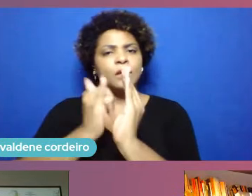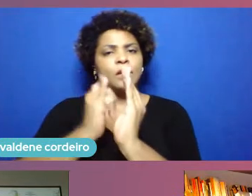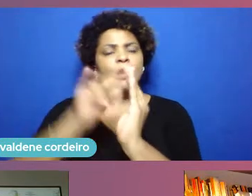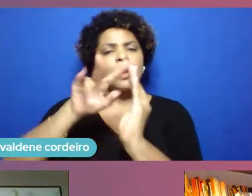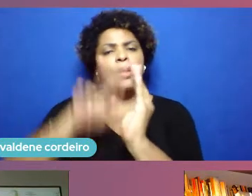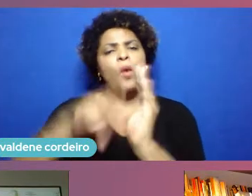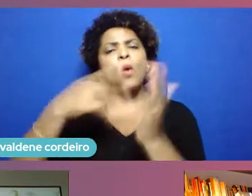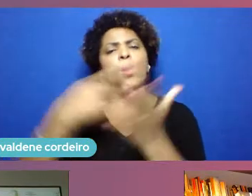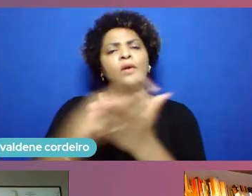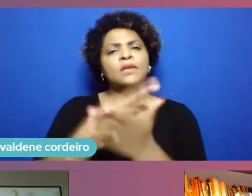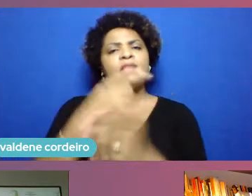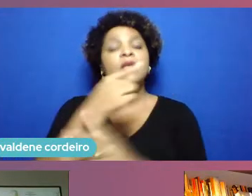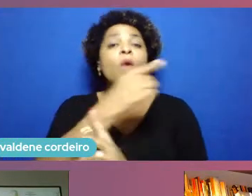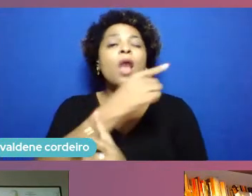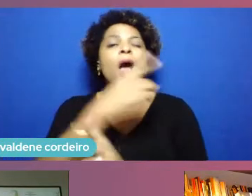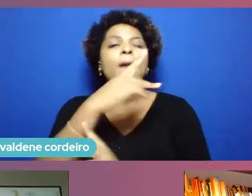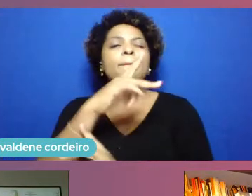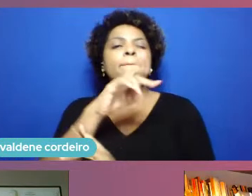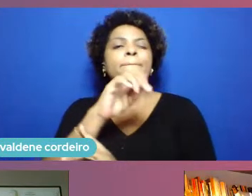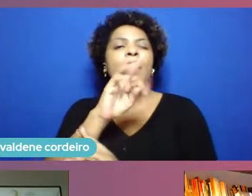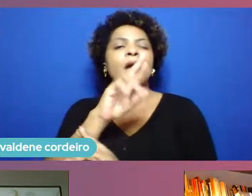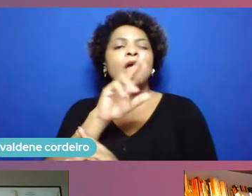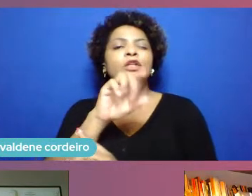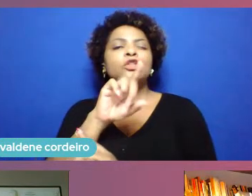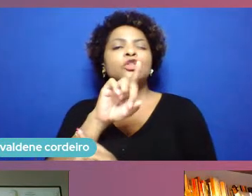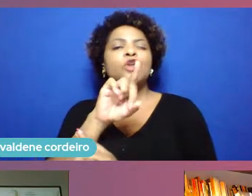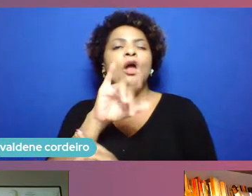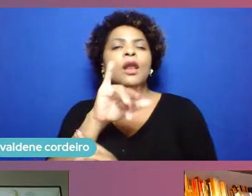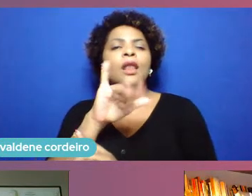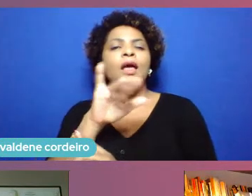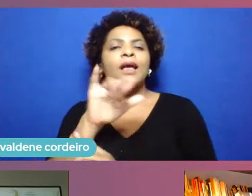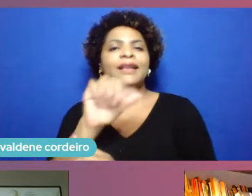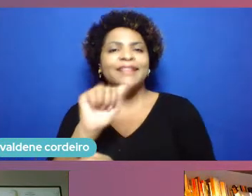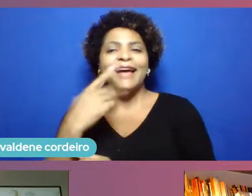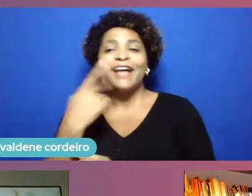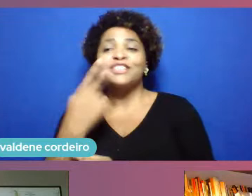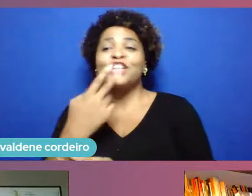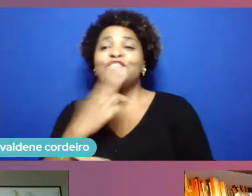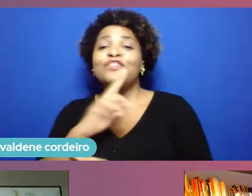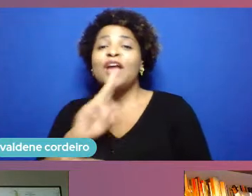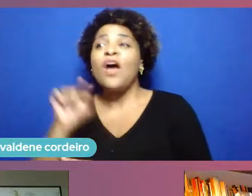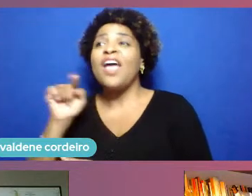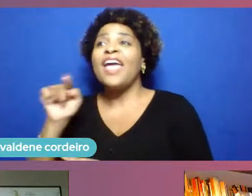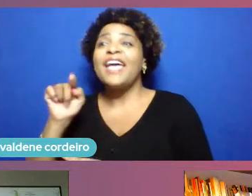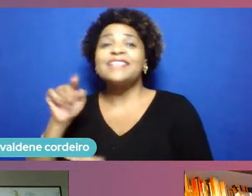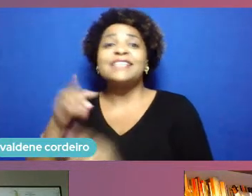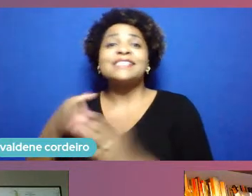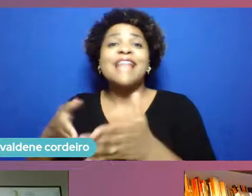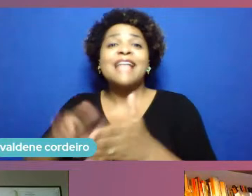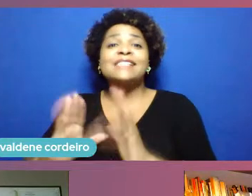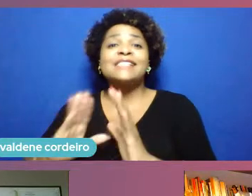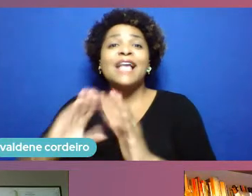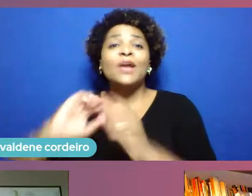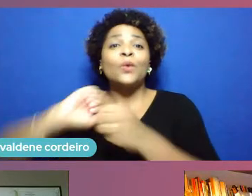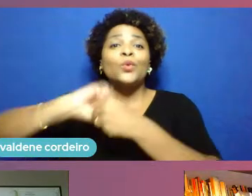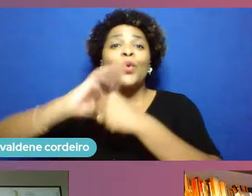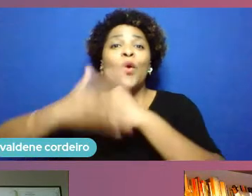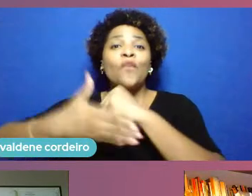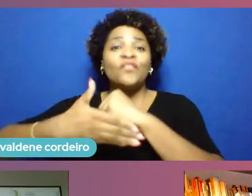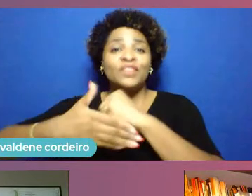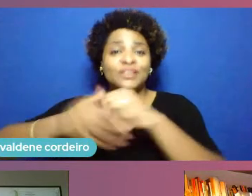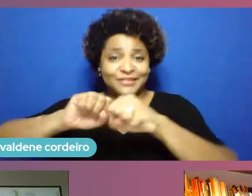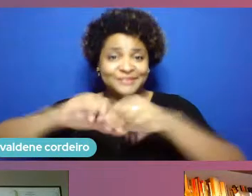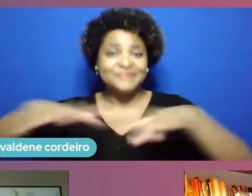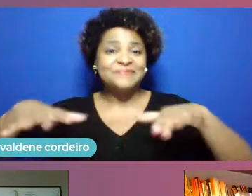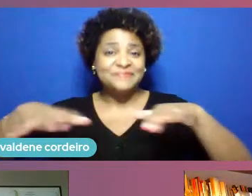Petrolina, que a gente ficou dizendo, nascidos do COVID, algumas startups agtech ali que puderam evoluir no que